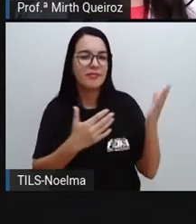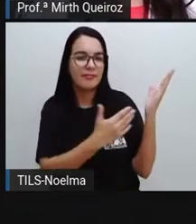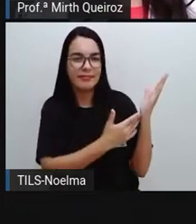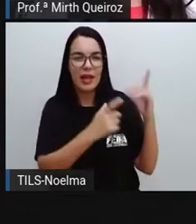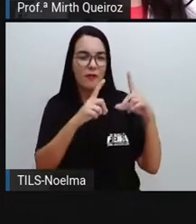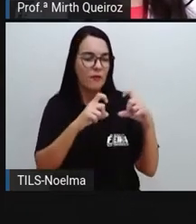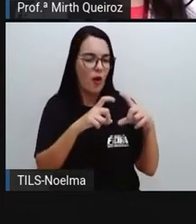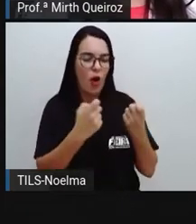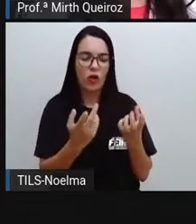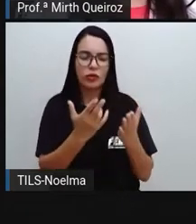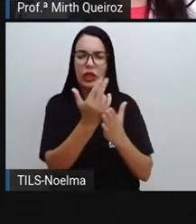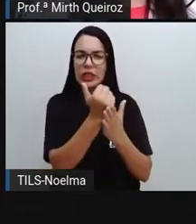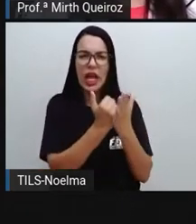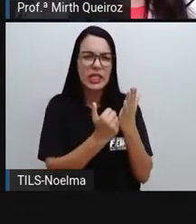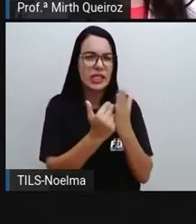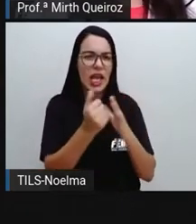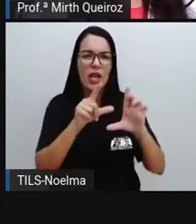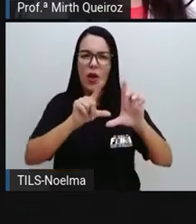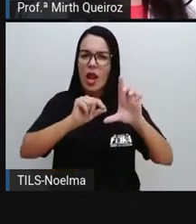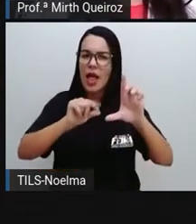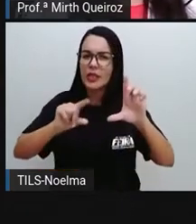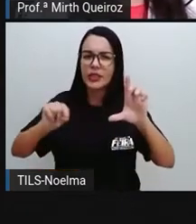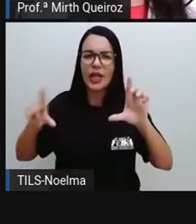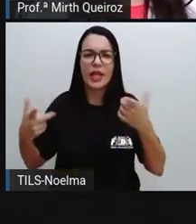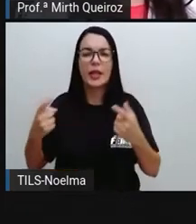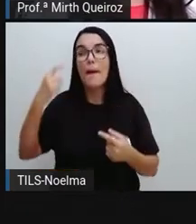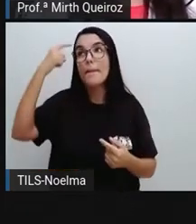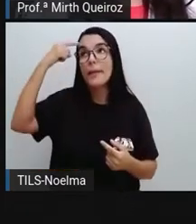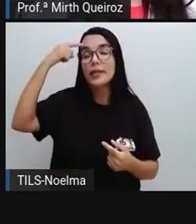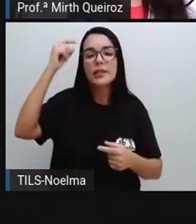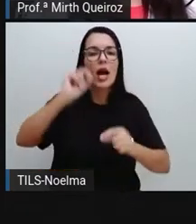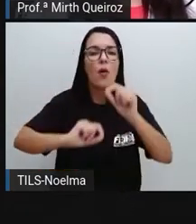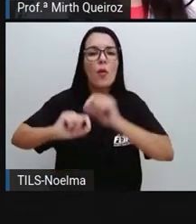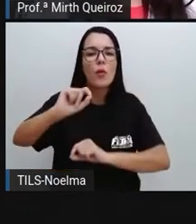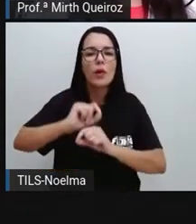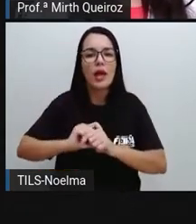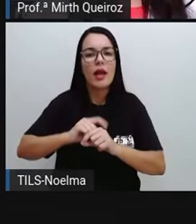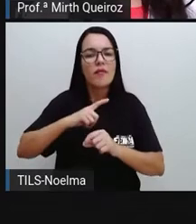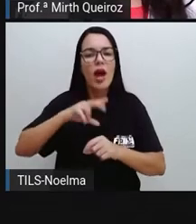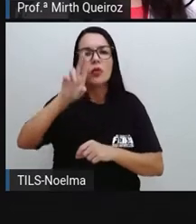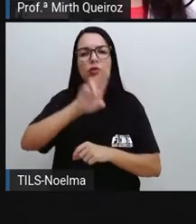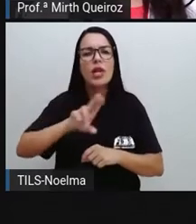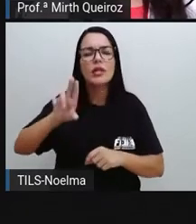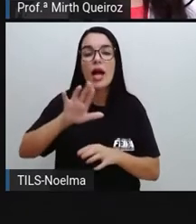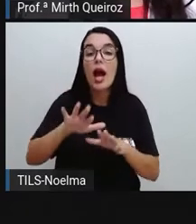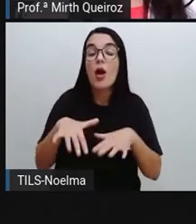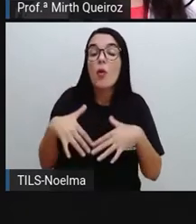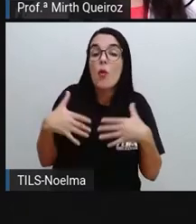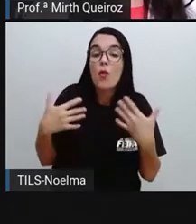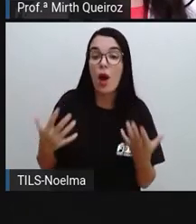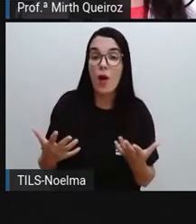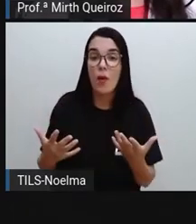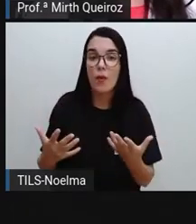como fotos, desenhos, legendas. Pensar os recursos gráficos que vai utilizar, né?